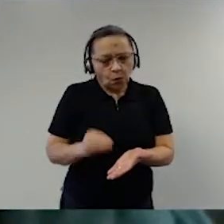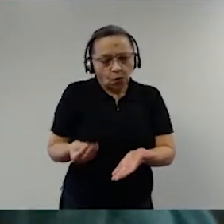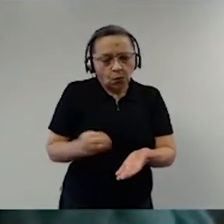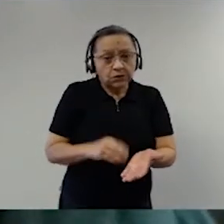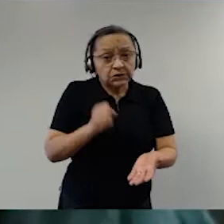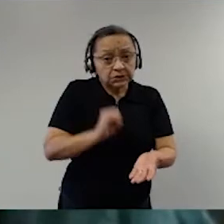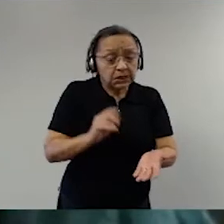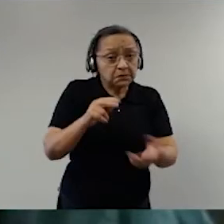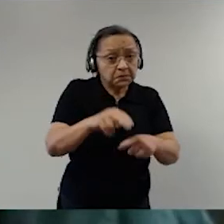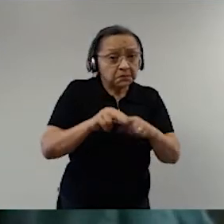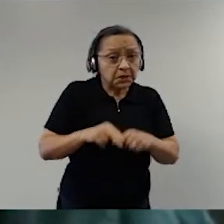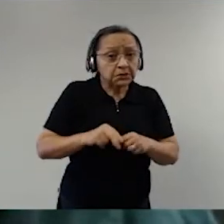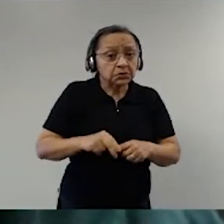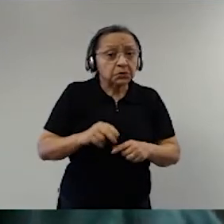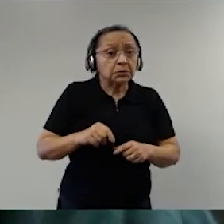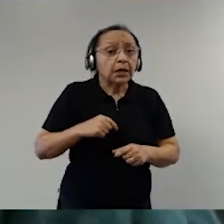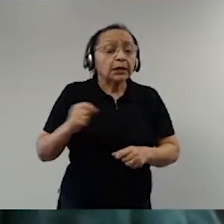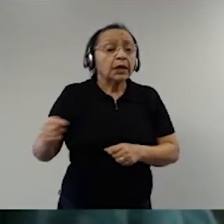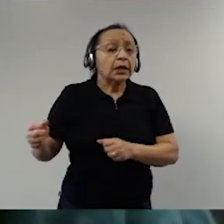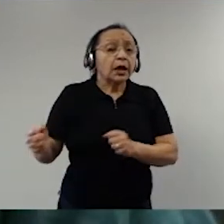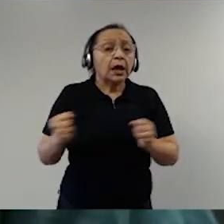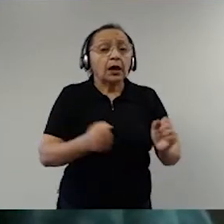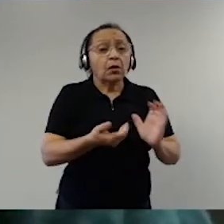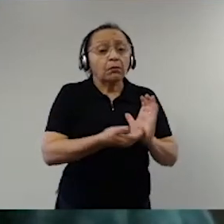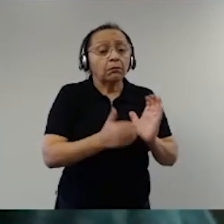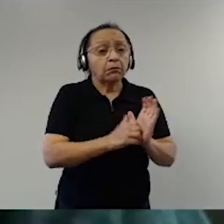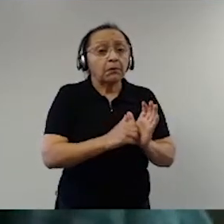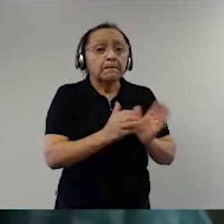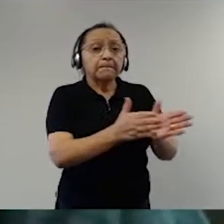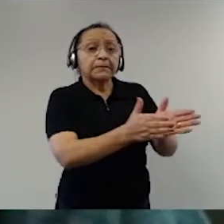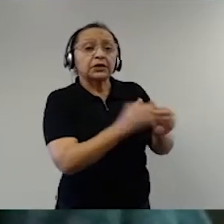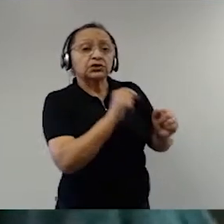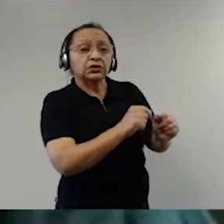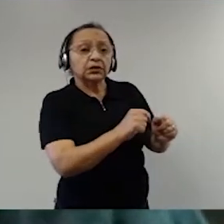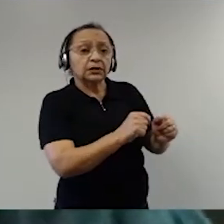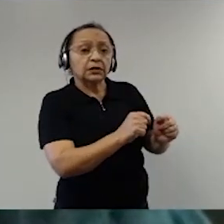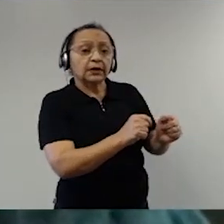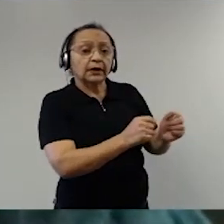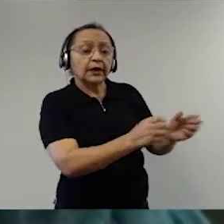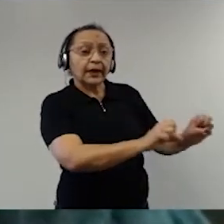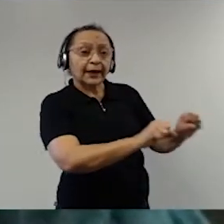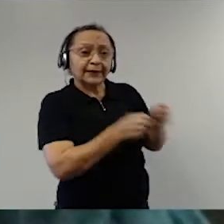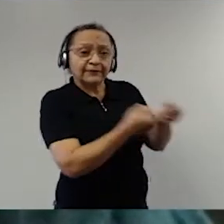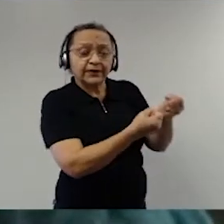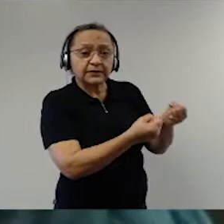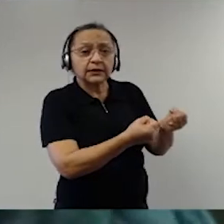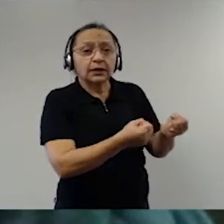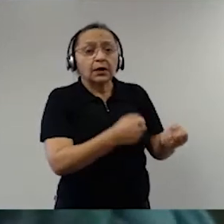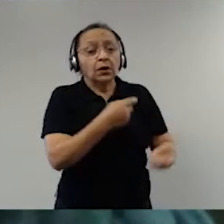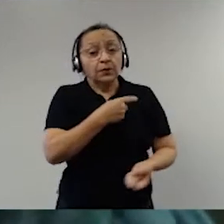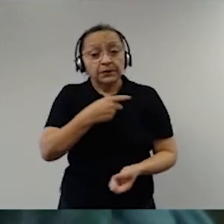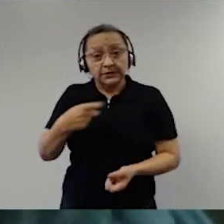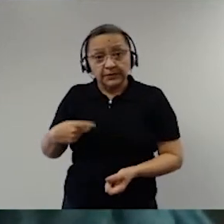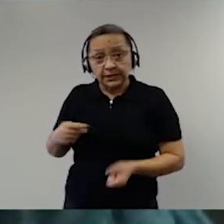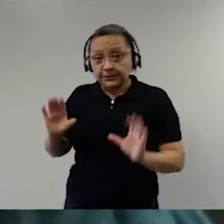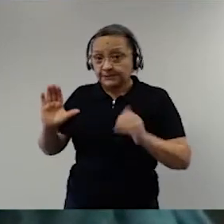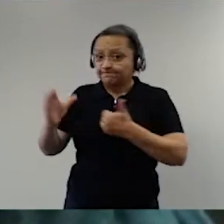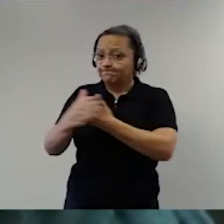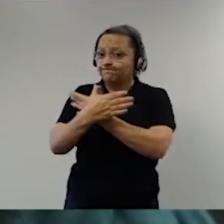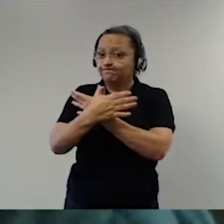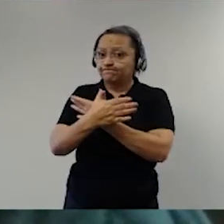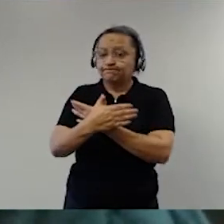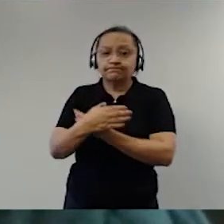solicitação viesse do poder executivo, o presidente, que é o chefe das Forças Armadas, não poderia, evidentemente, participar